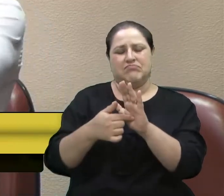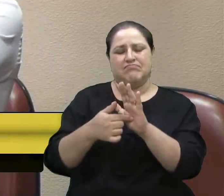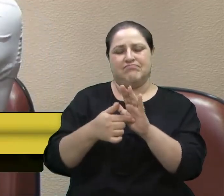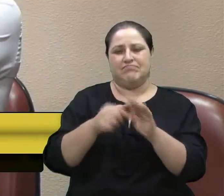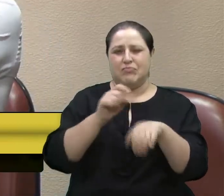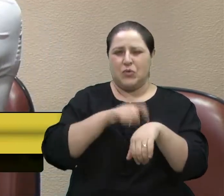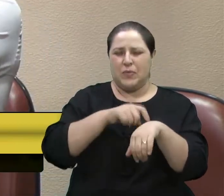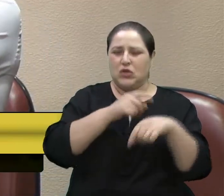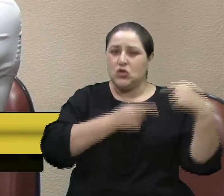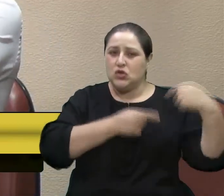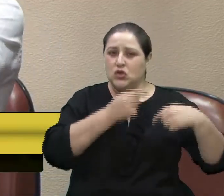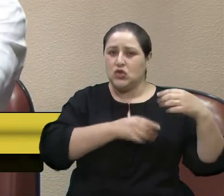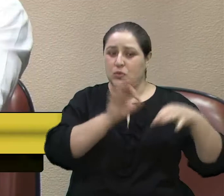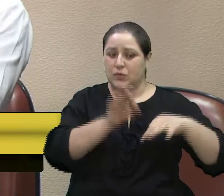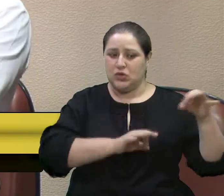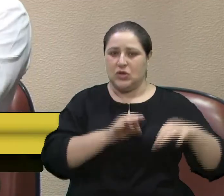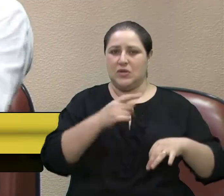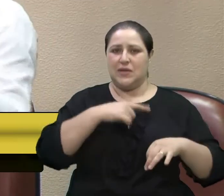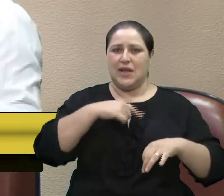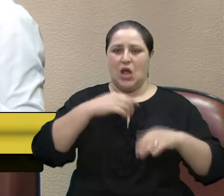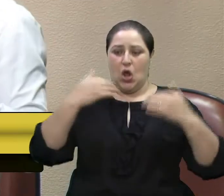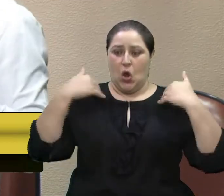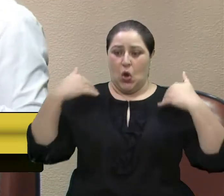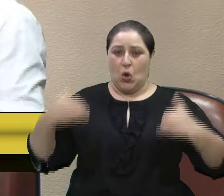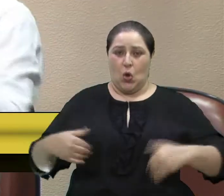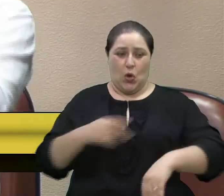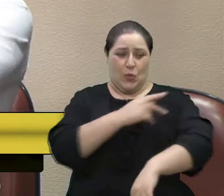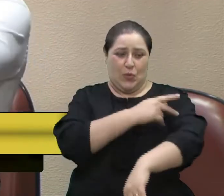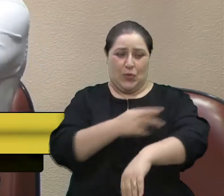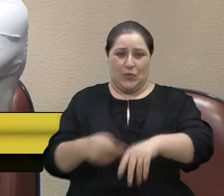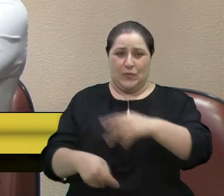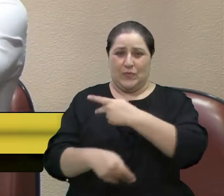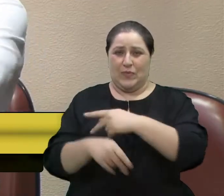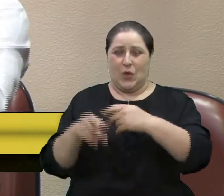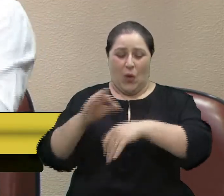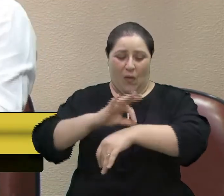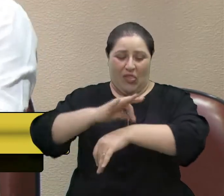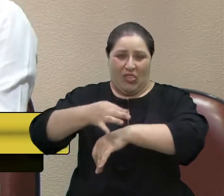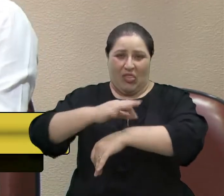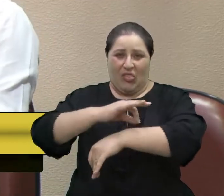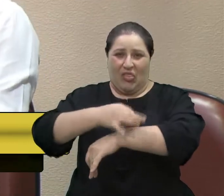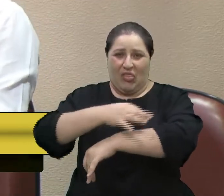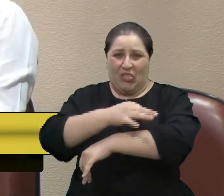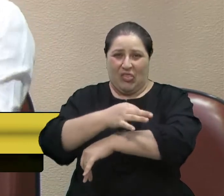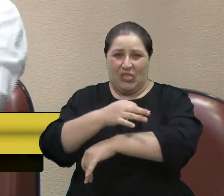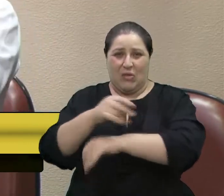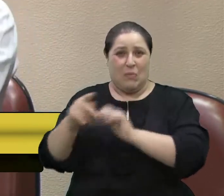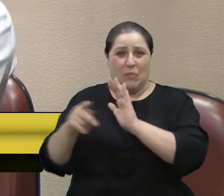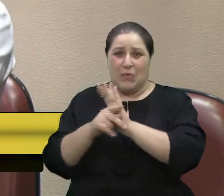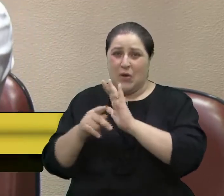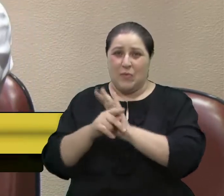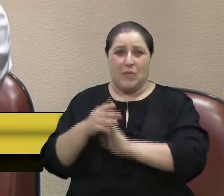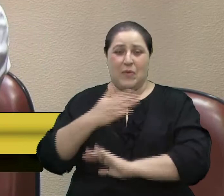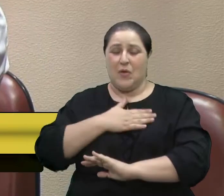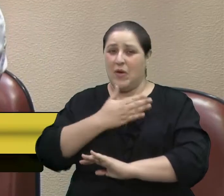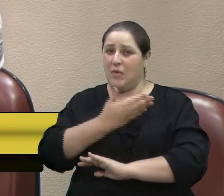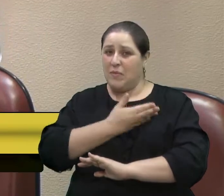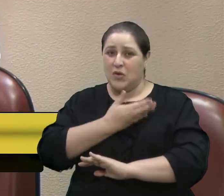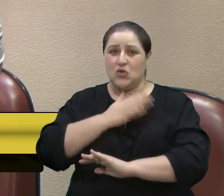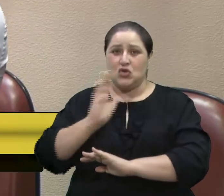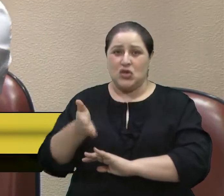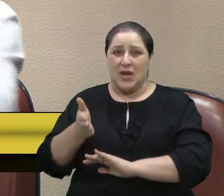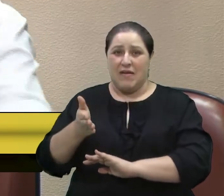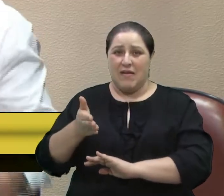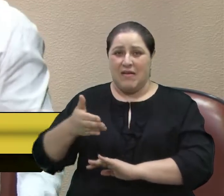que praticamente o corpo, como se diz na gíria do colono, descascado, assim, de câncer de pele. Tem um colega que perdeu até um